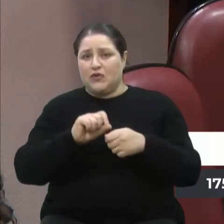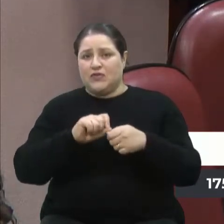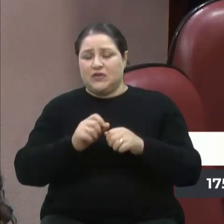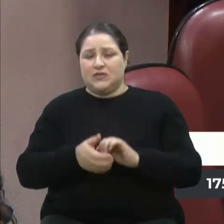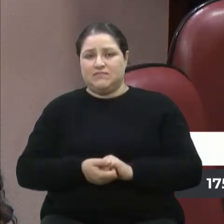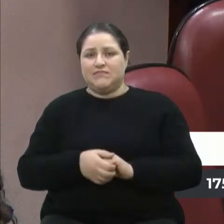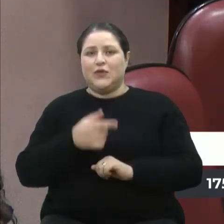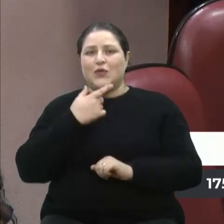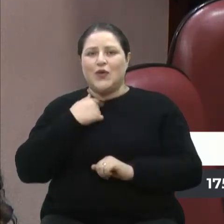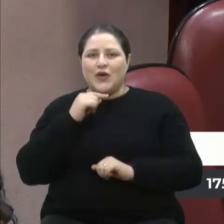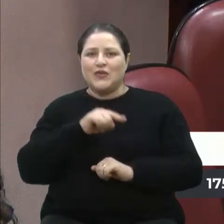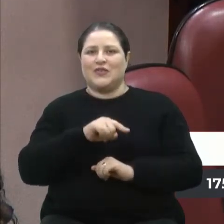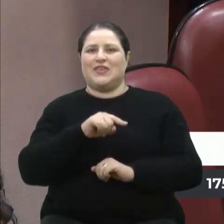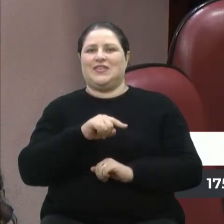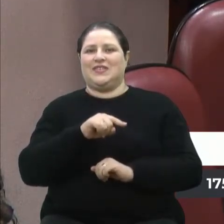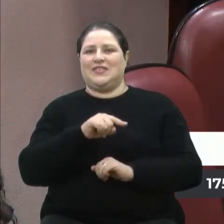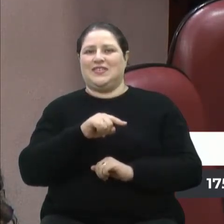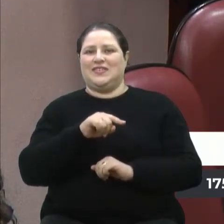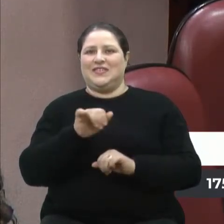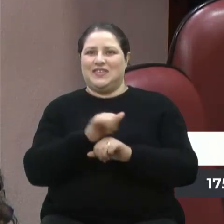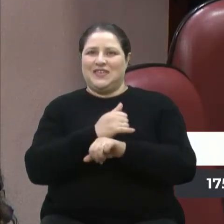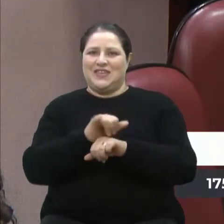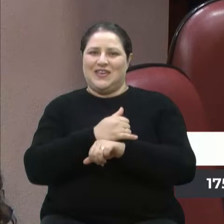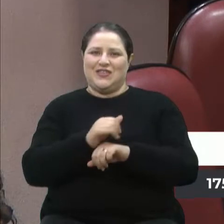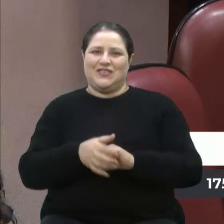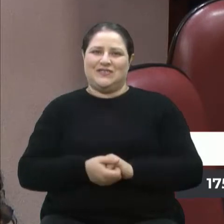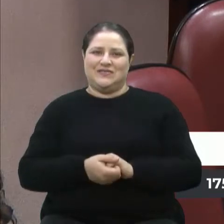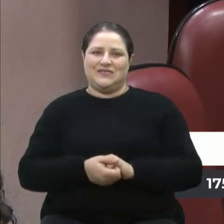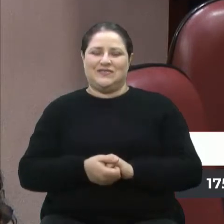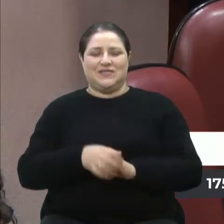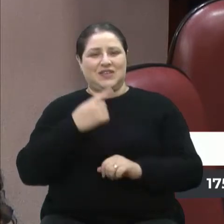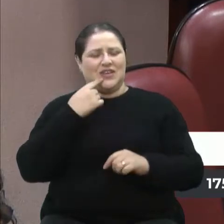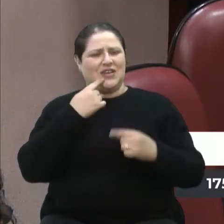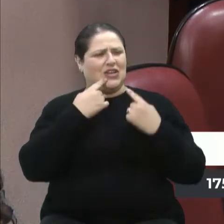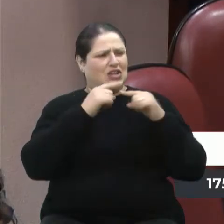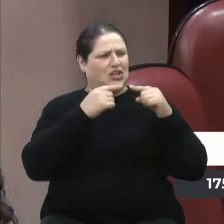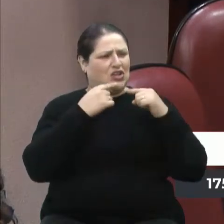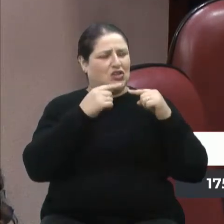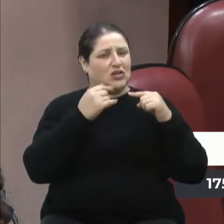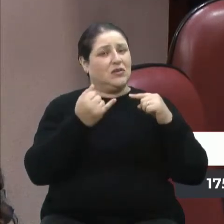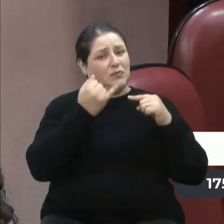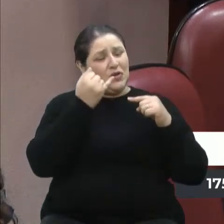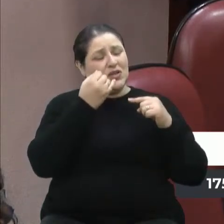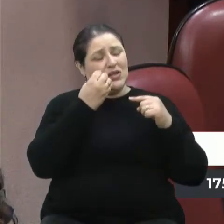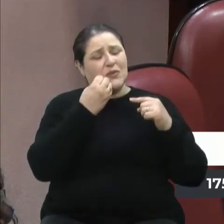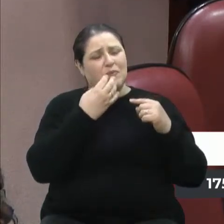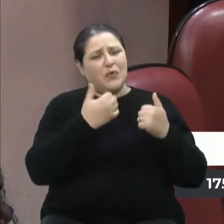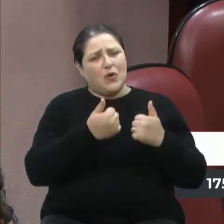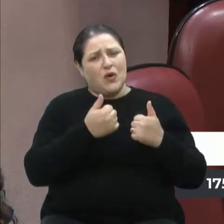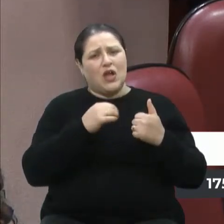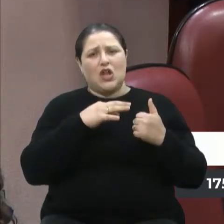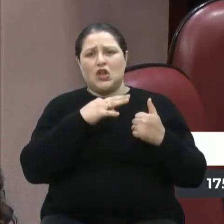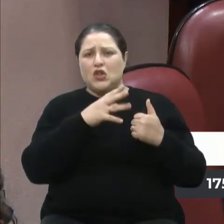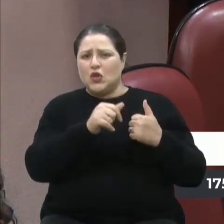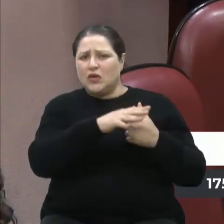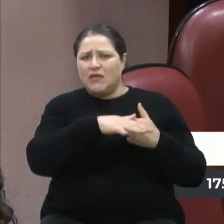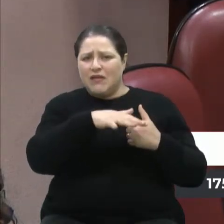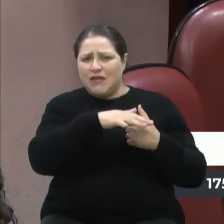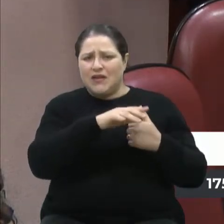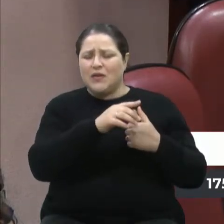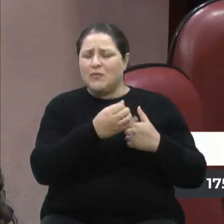gosto muito desse tipo de... A crítica, ela é pertinente, ela é boa em todos os sentidos, mas